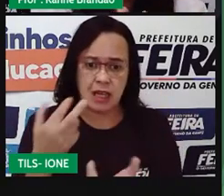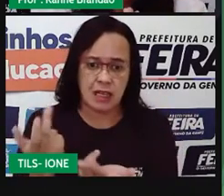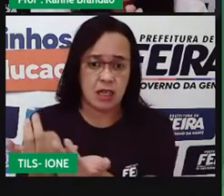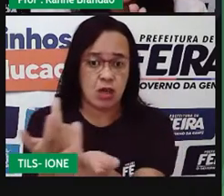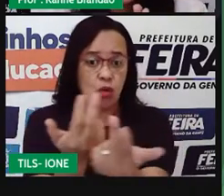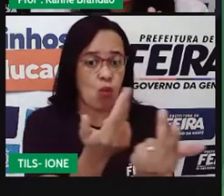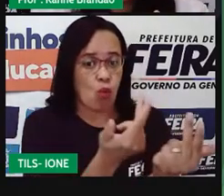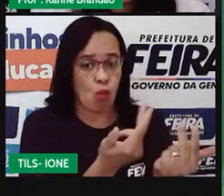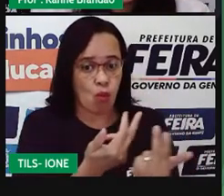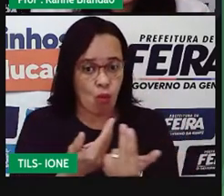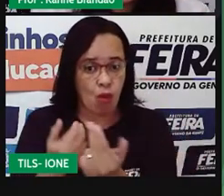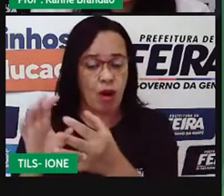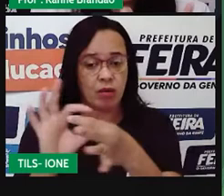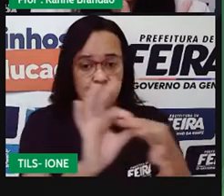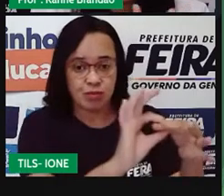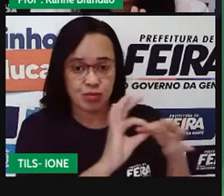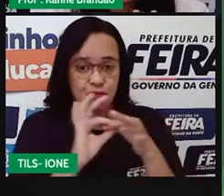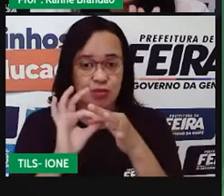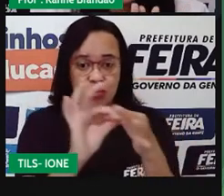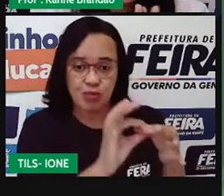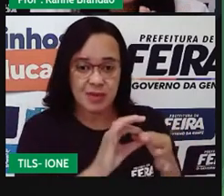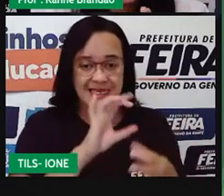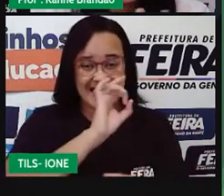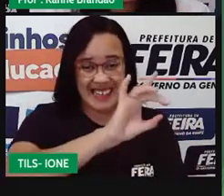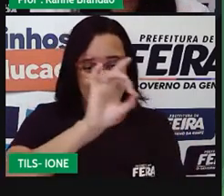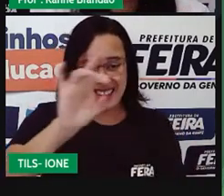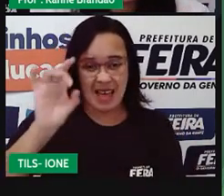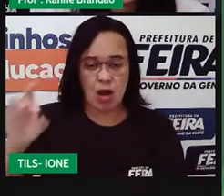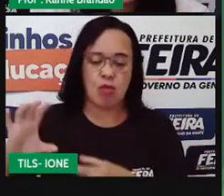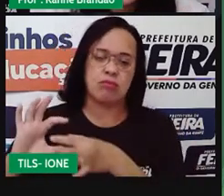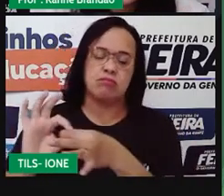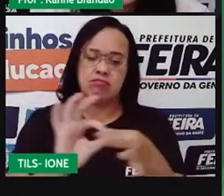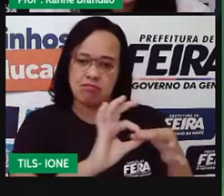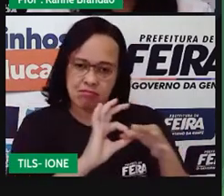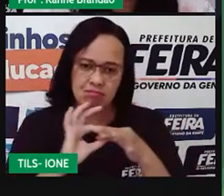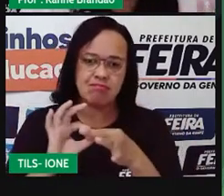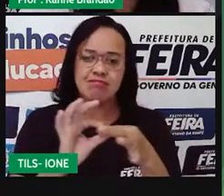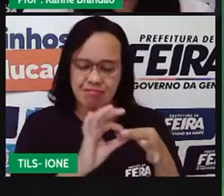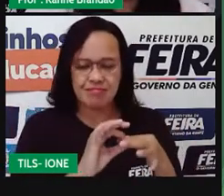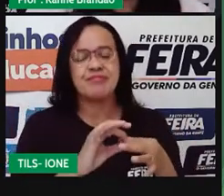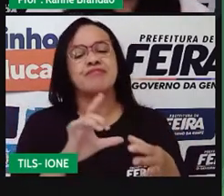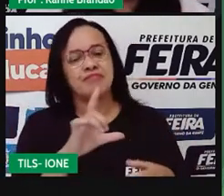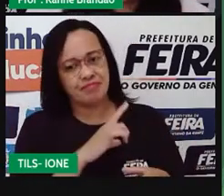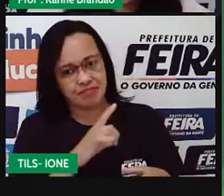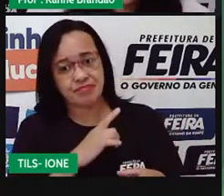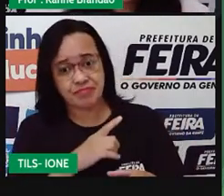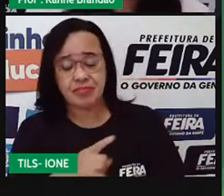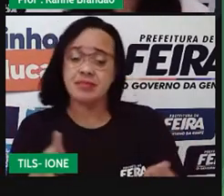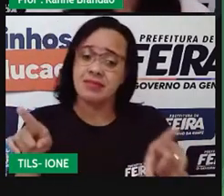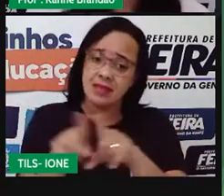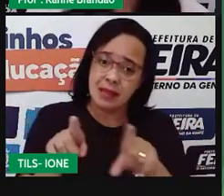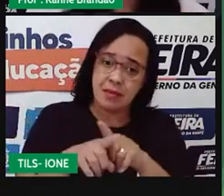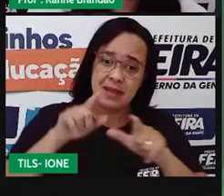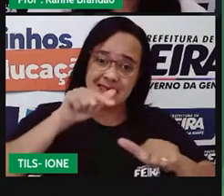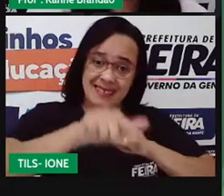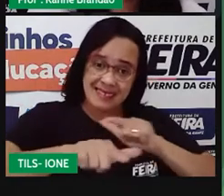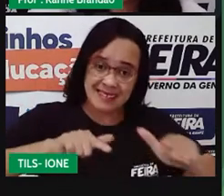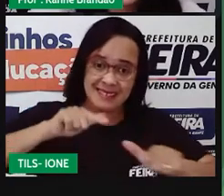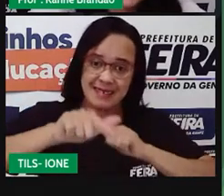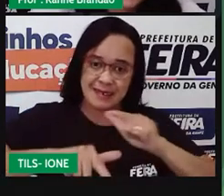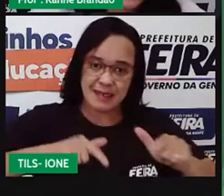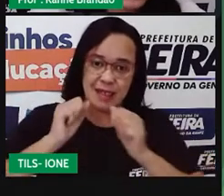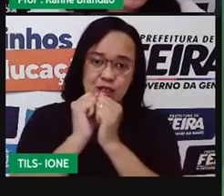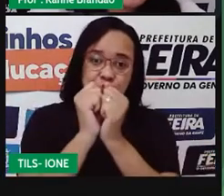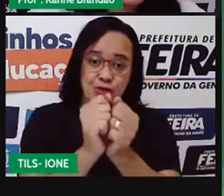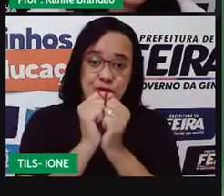unidos fisicamente, ou seja, eles estão grudadinhos fisicamente. E eles trabalham juntos para garantir o